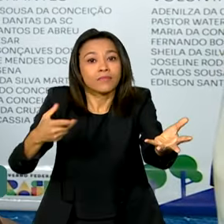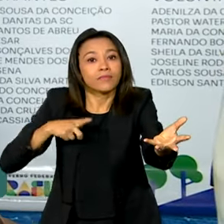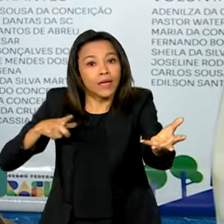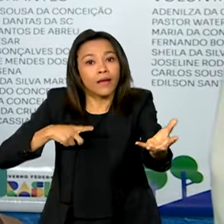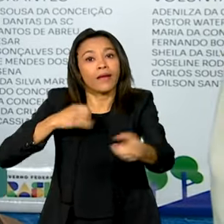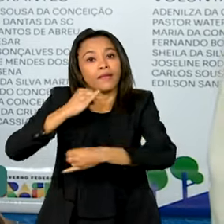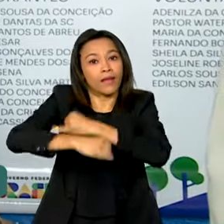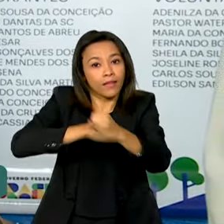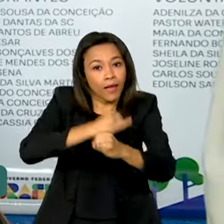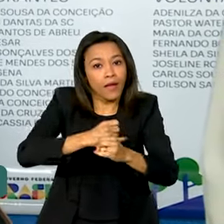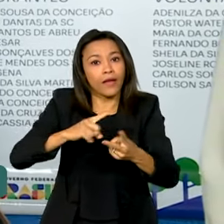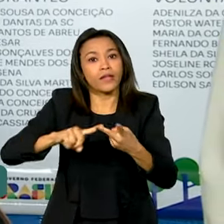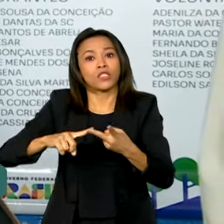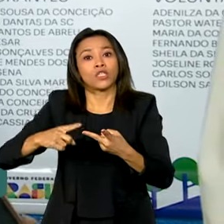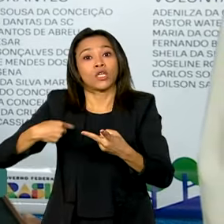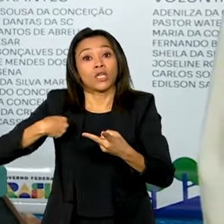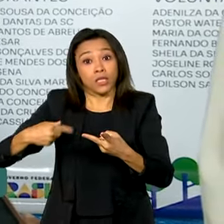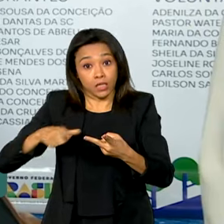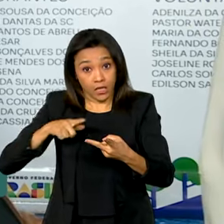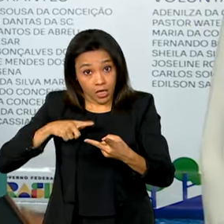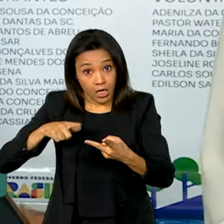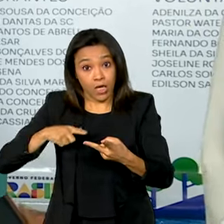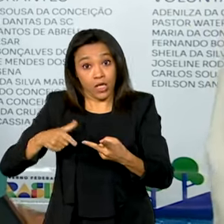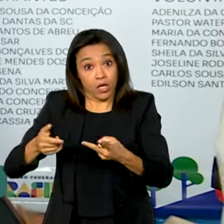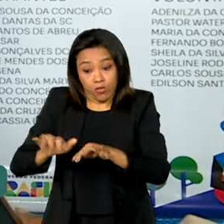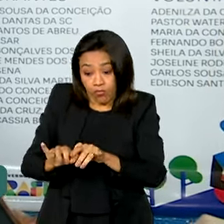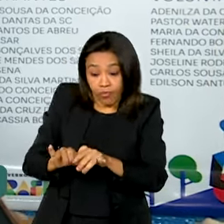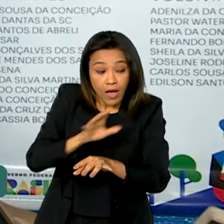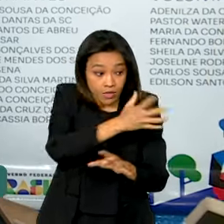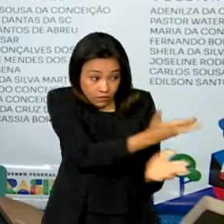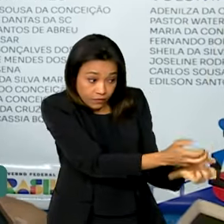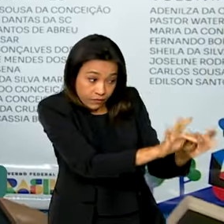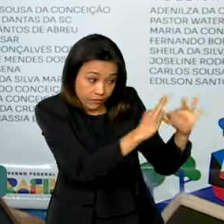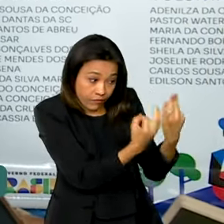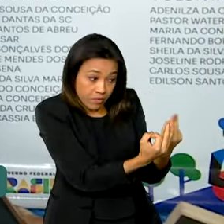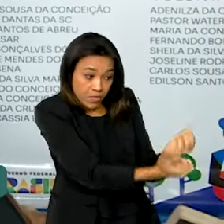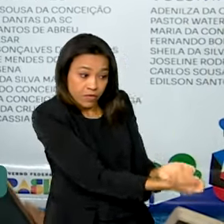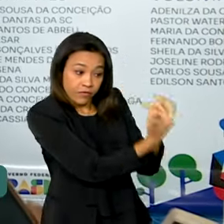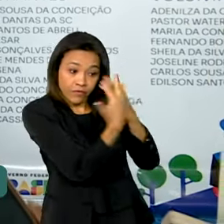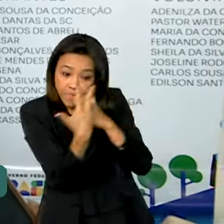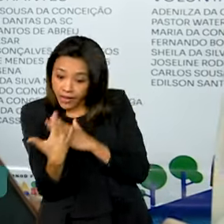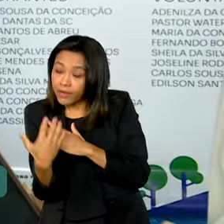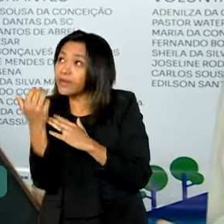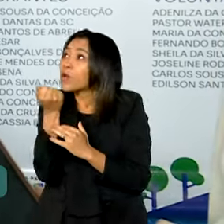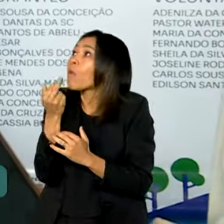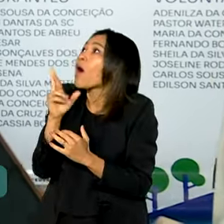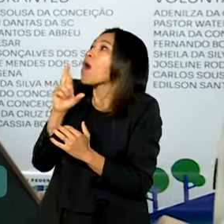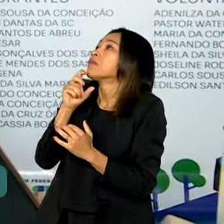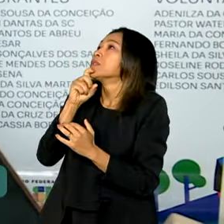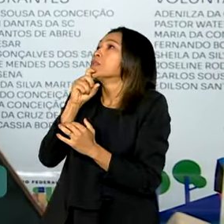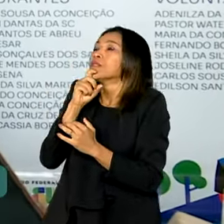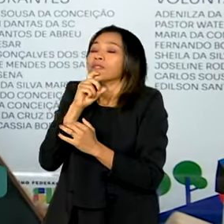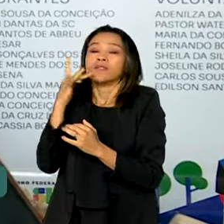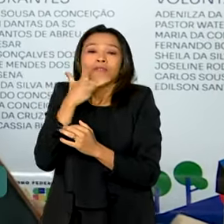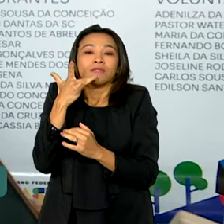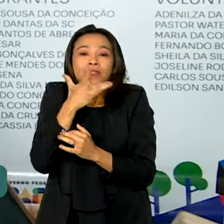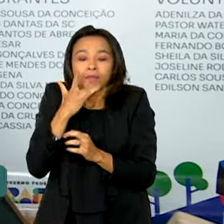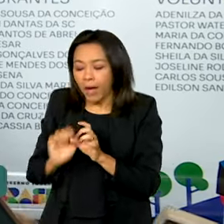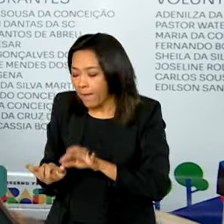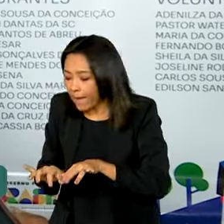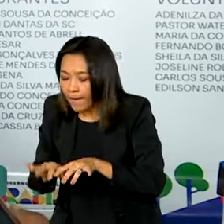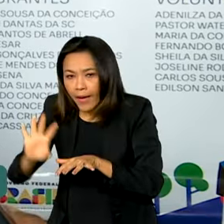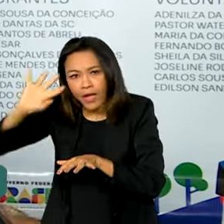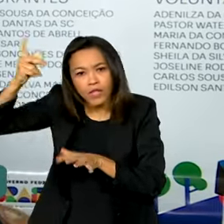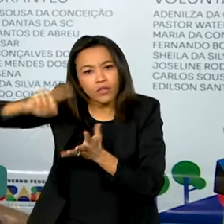internet, tem computador, as famílias conseguem vir para cá e serem bem atendidas. Tem ar-condicionado, calorzão, Então, a família gosta de vir para